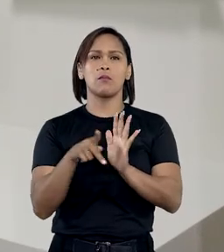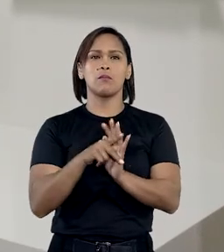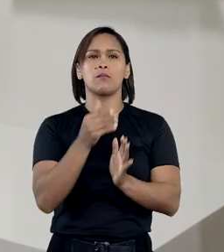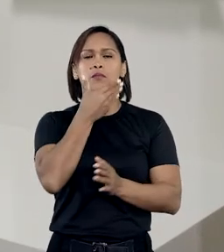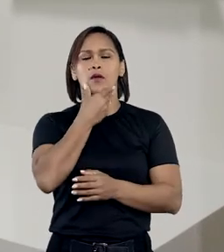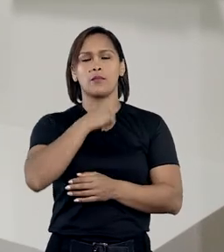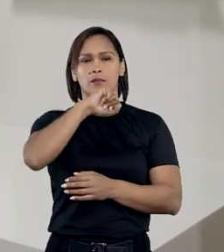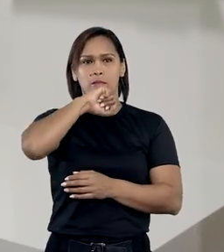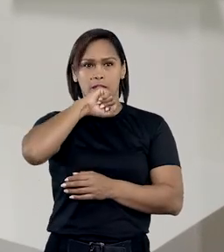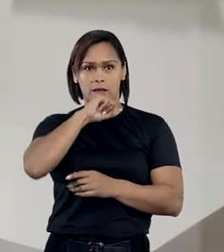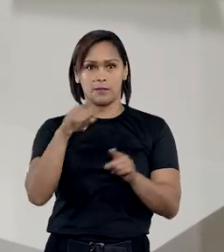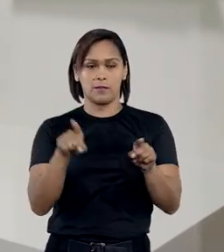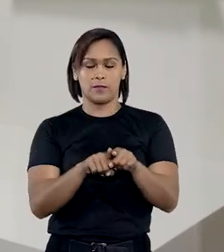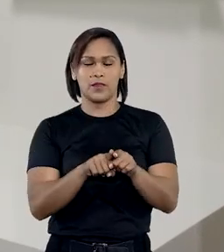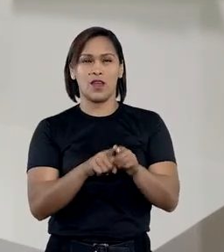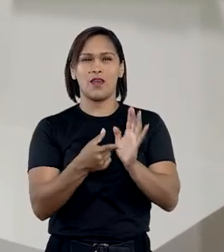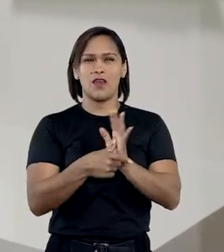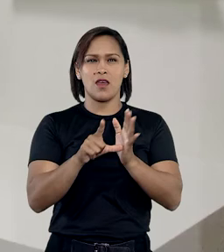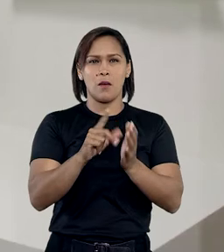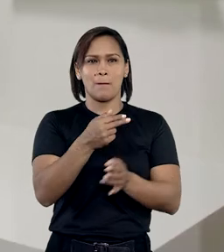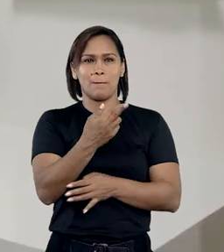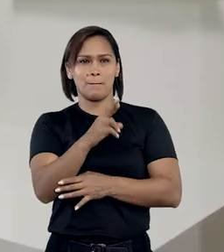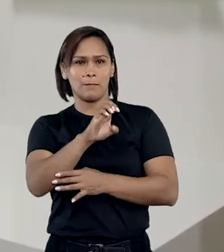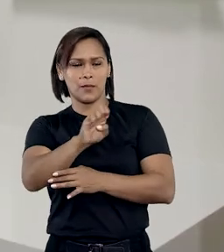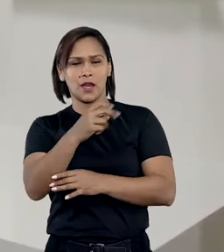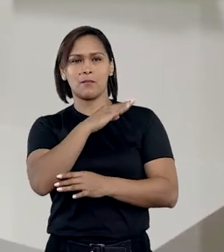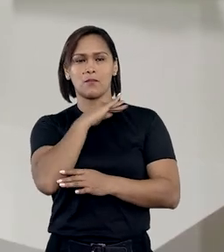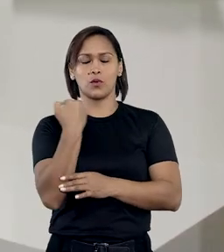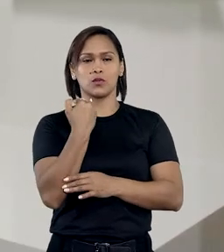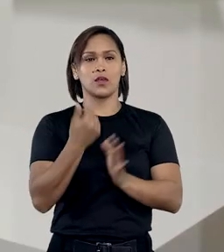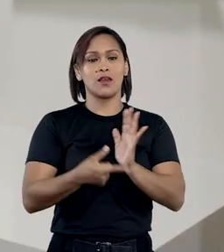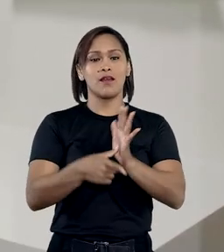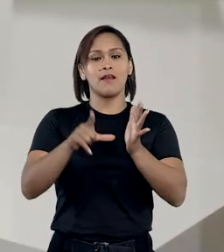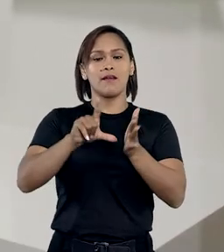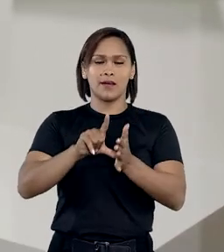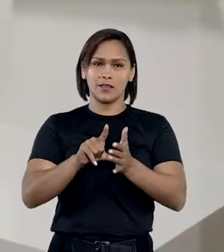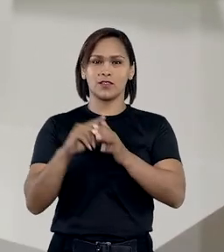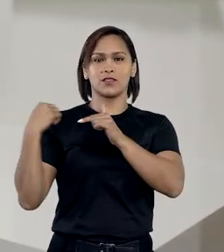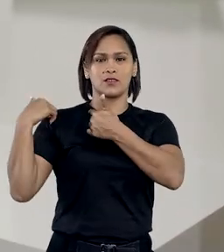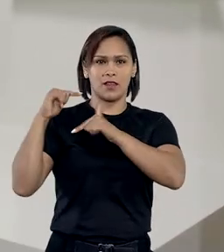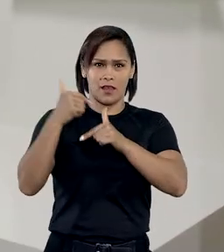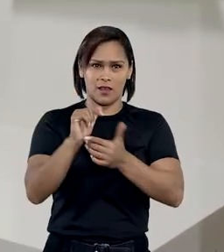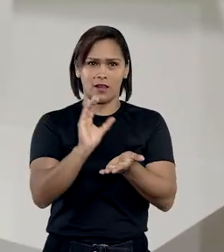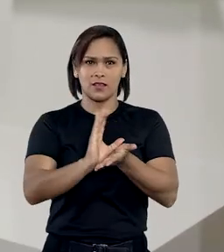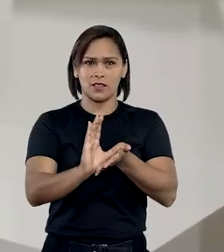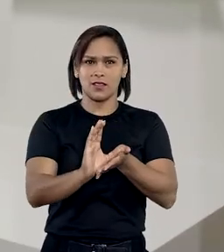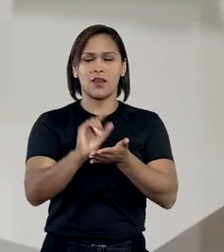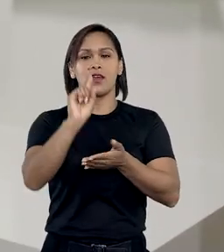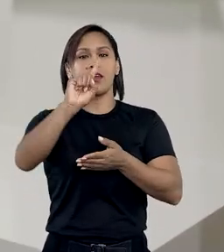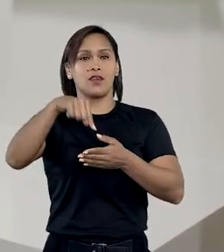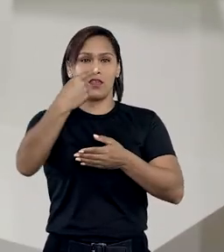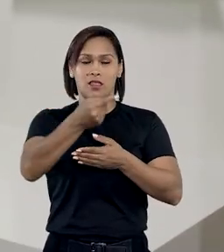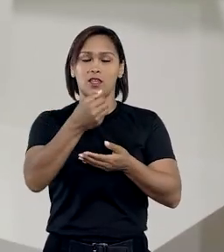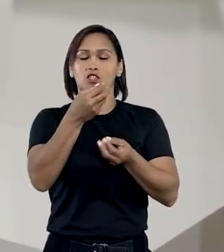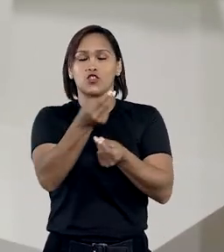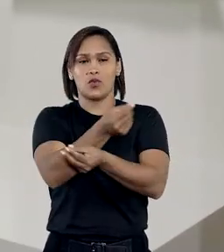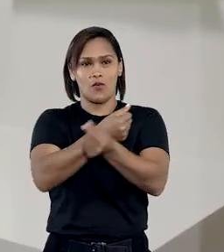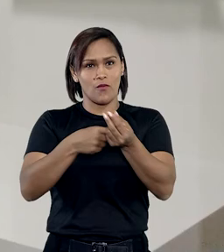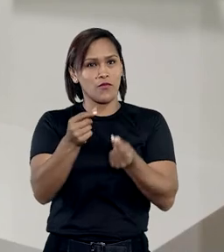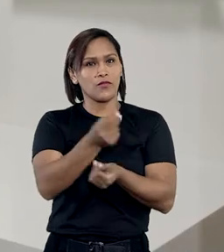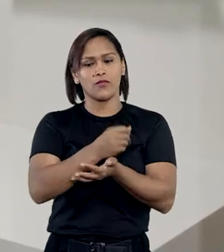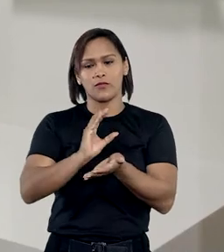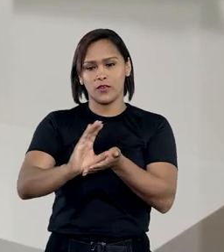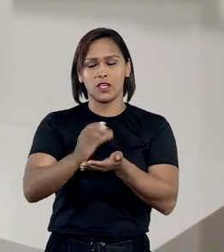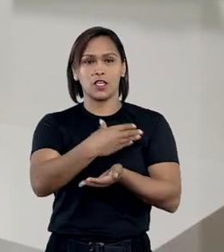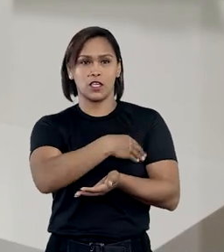genitor. A classificação pré-morto é dada a quem faleceu antes do autor da herança, seu ascendente, e deixou